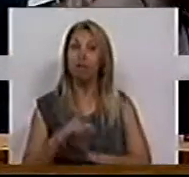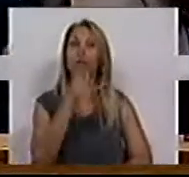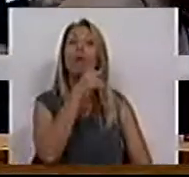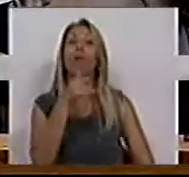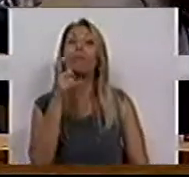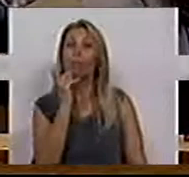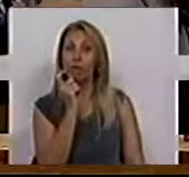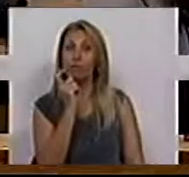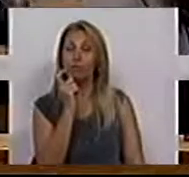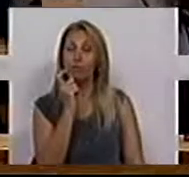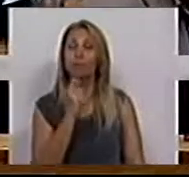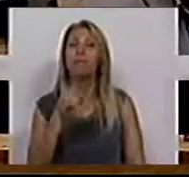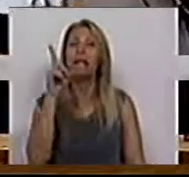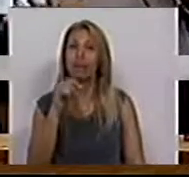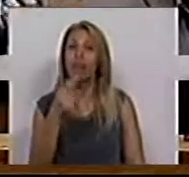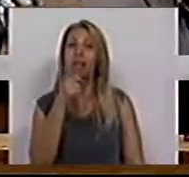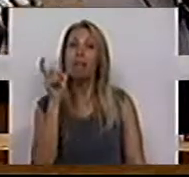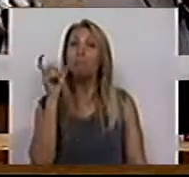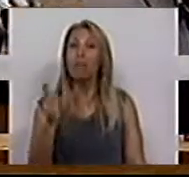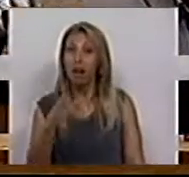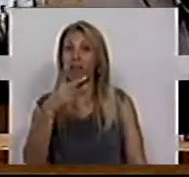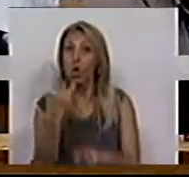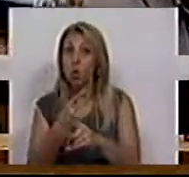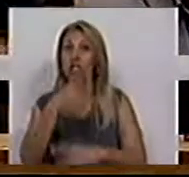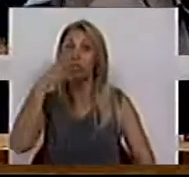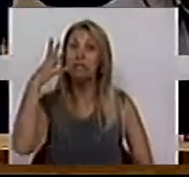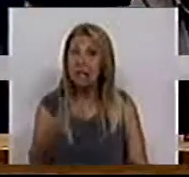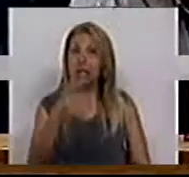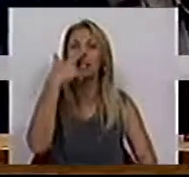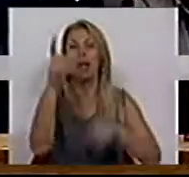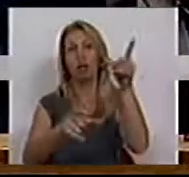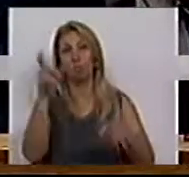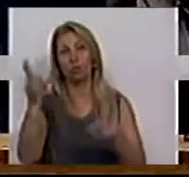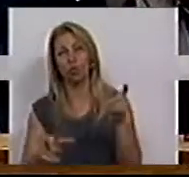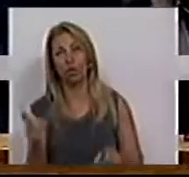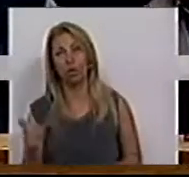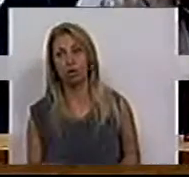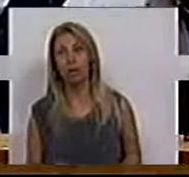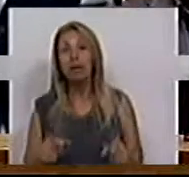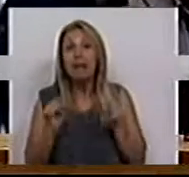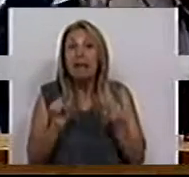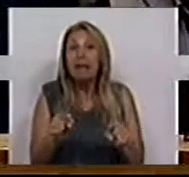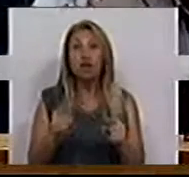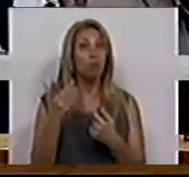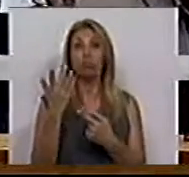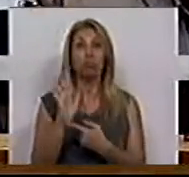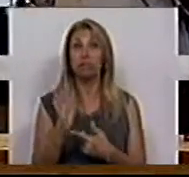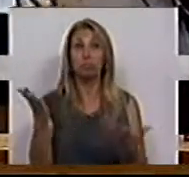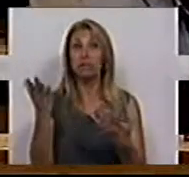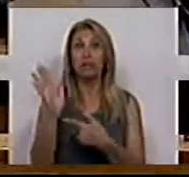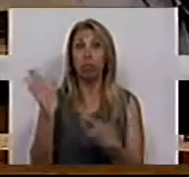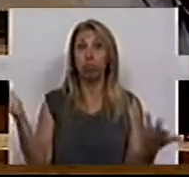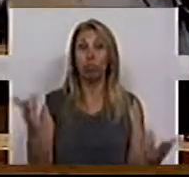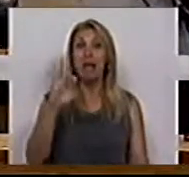palavra que é dada, sobretudo às populações. E este exemplo da herdade dos machados,